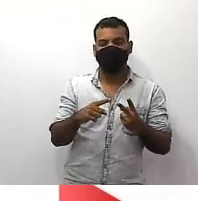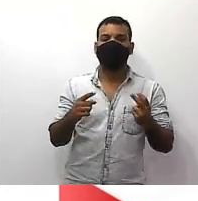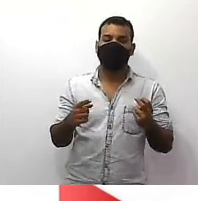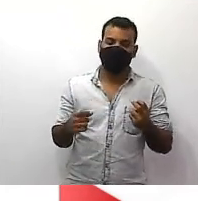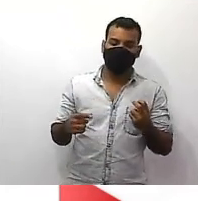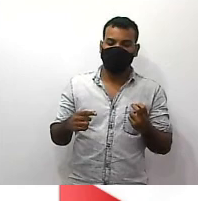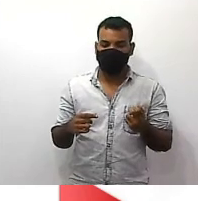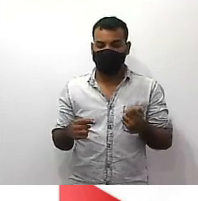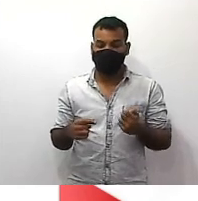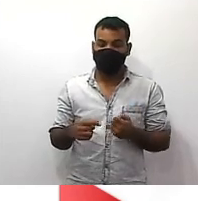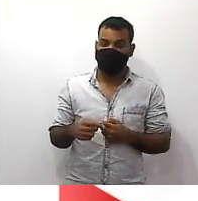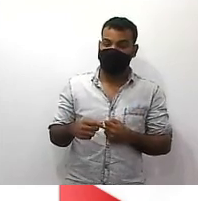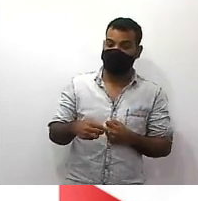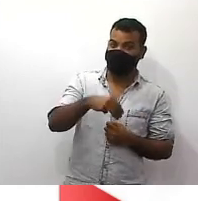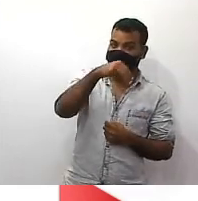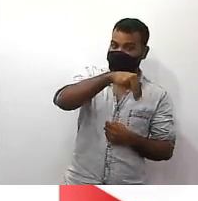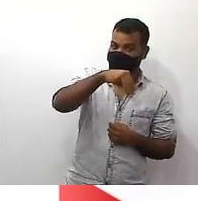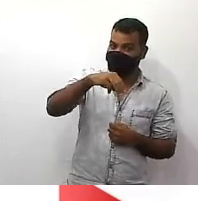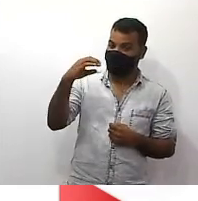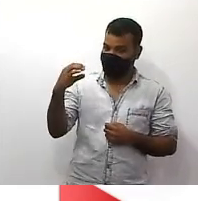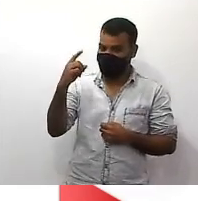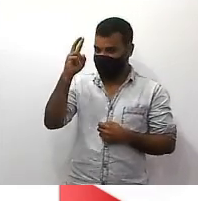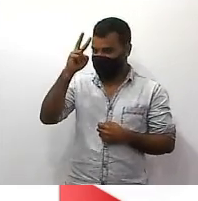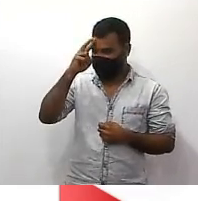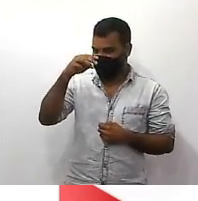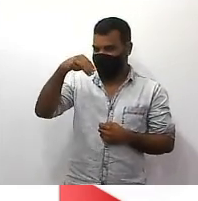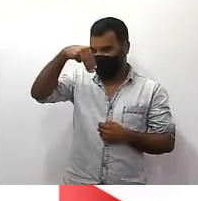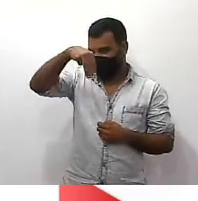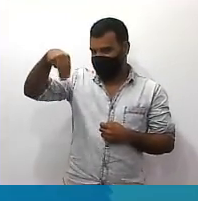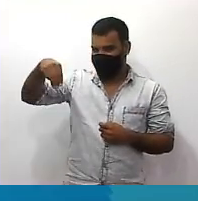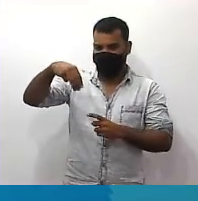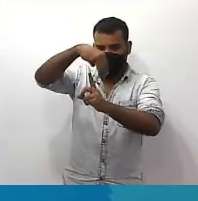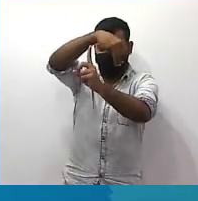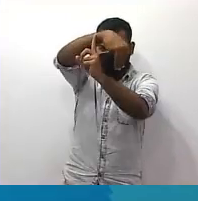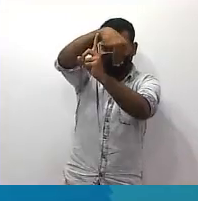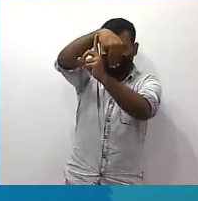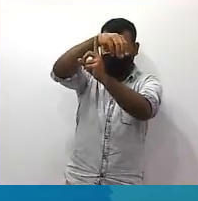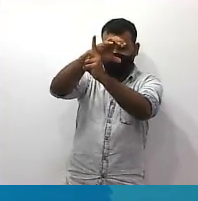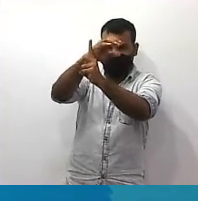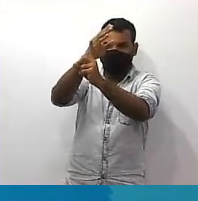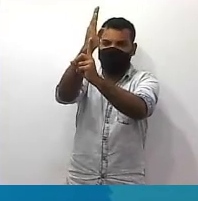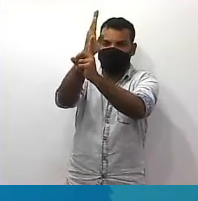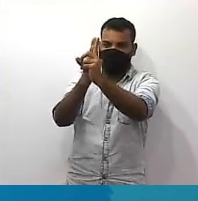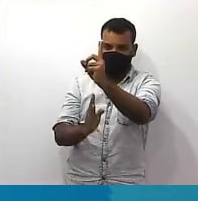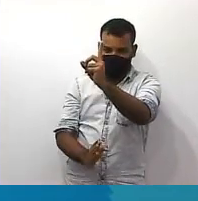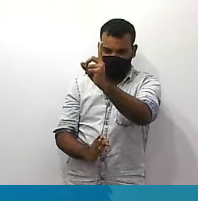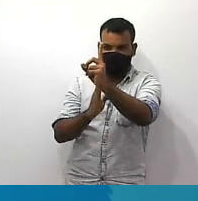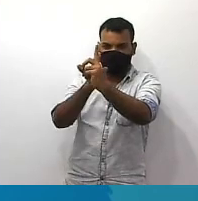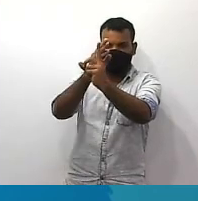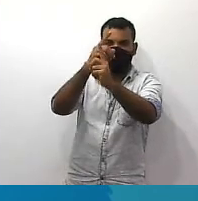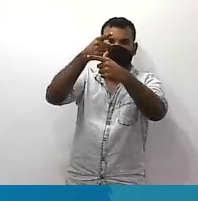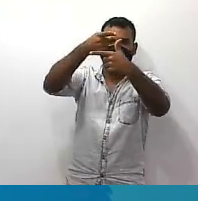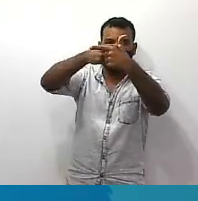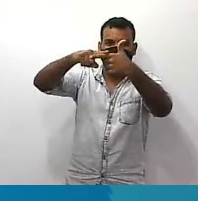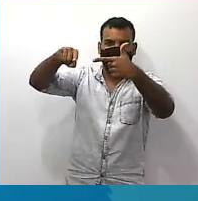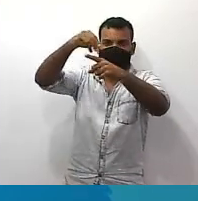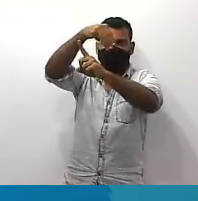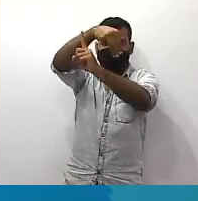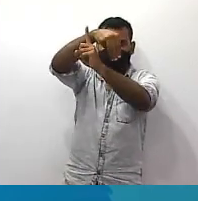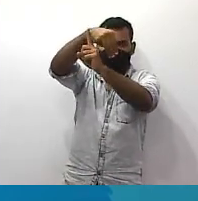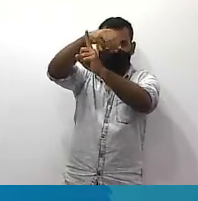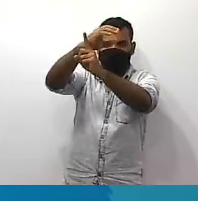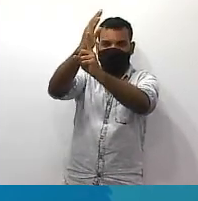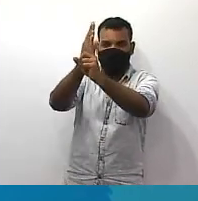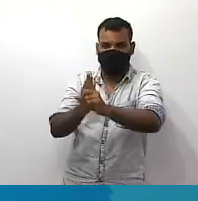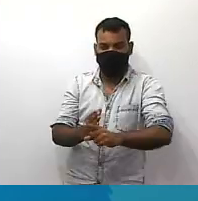partir do MMC lembra dele lembra do MMC então o que é o MMC o produto dos denominadores ok